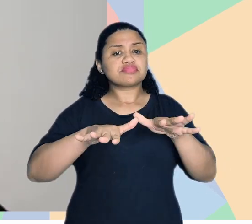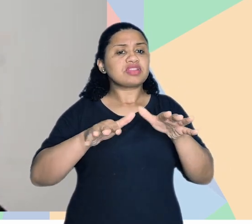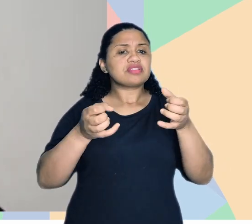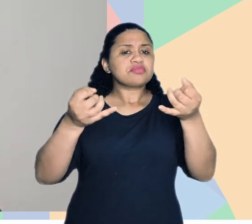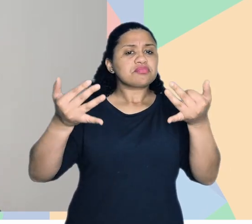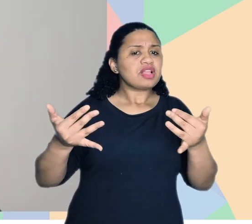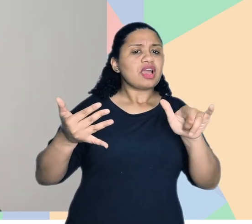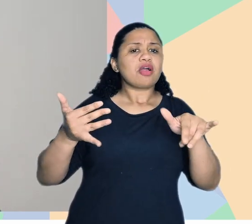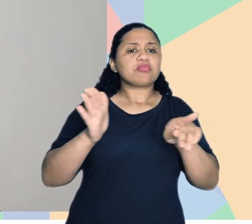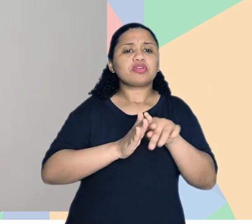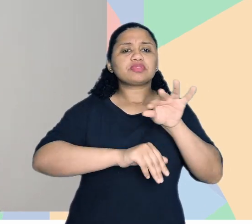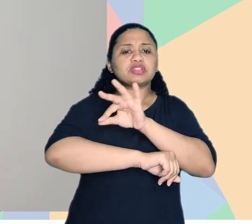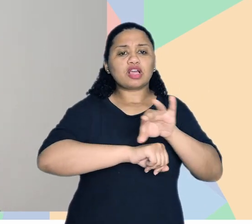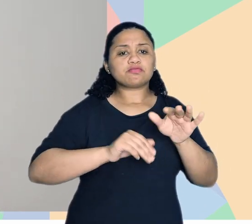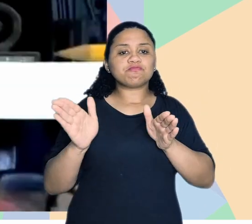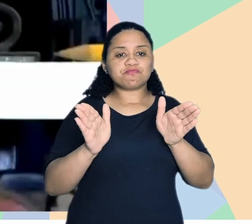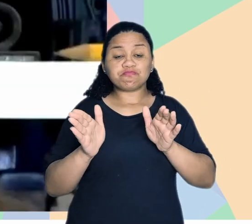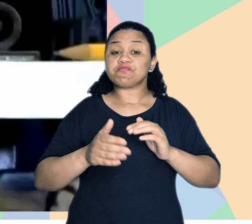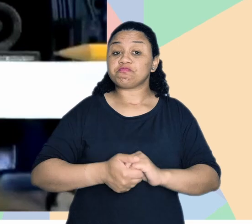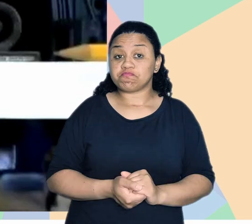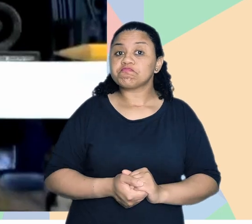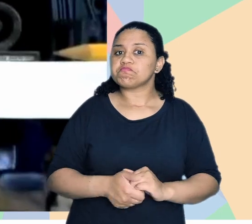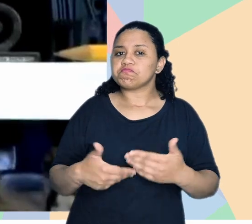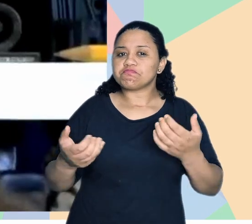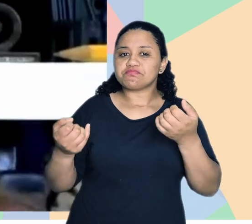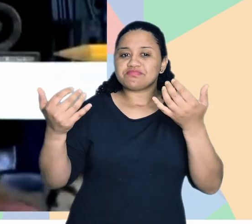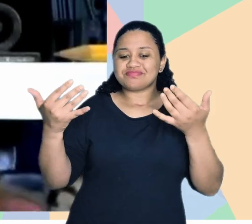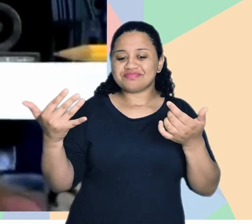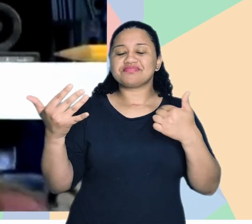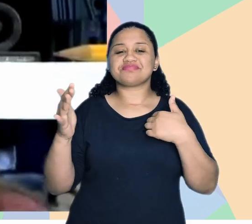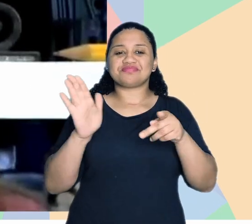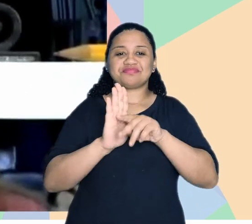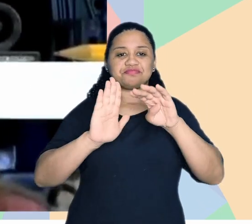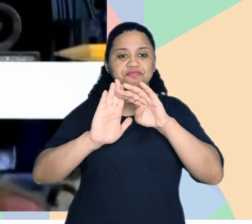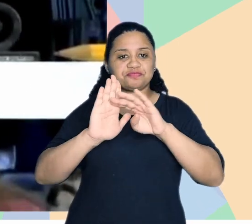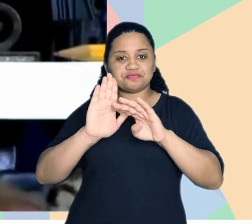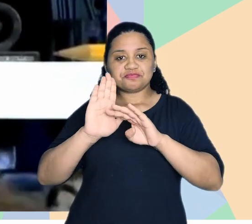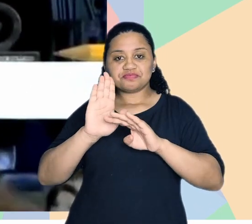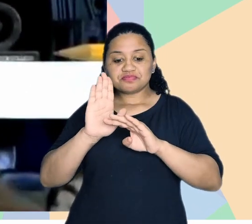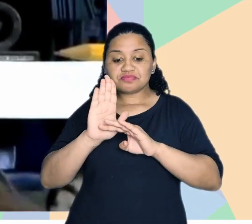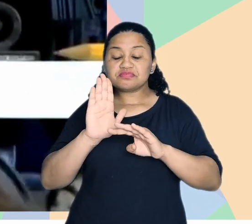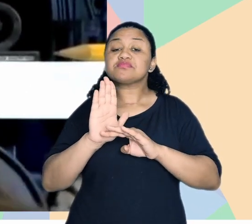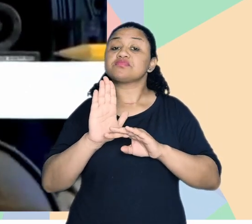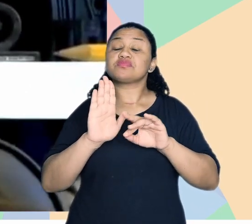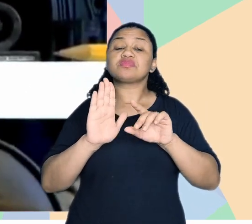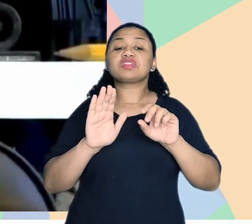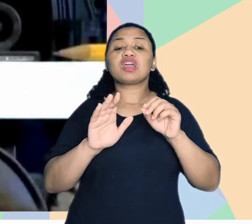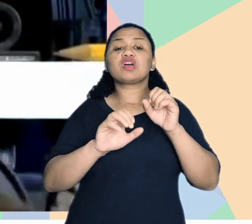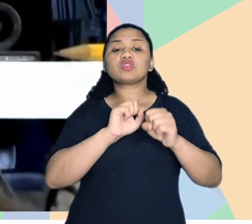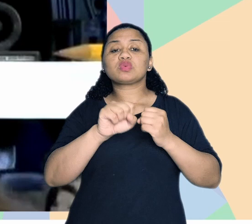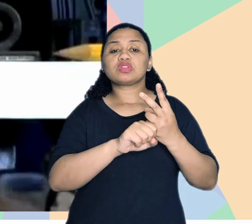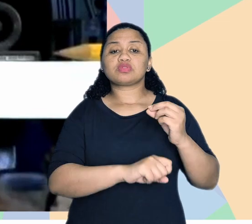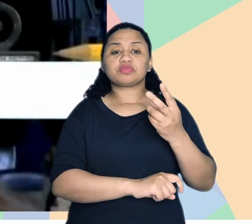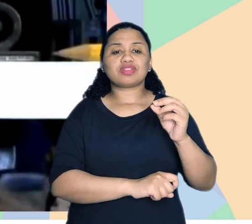sobre ela. Então, lá, Luísa. Puxei aqui da norma, né? A 9050 de 2020, ela tem uma